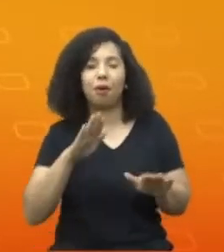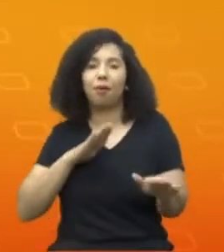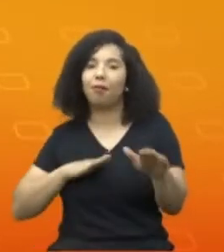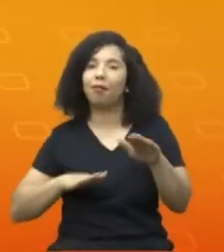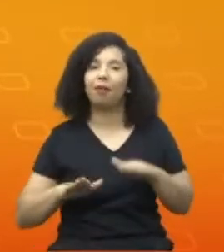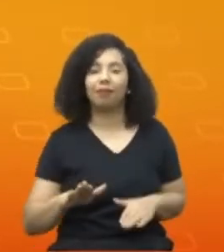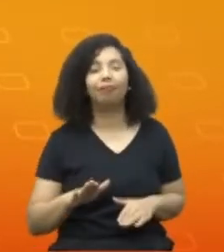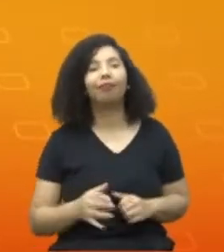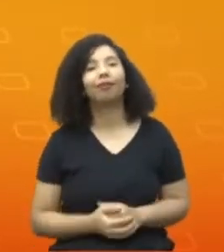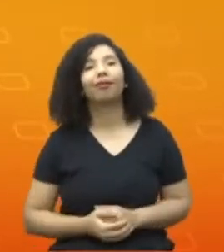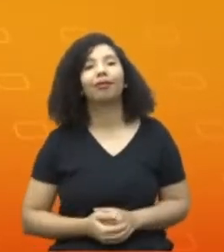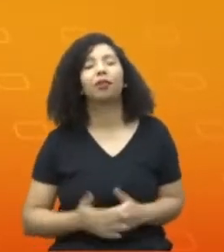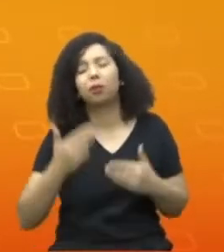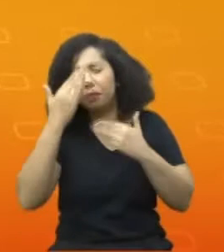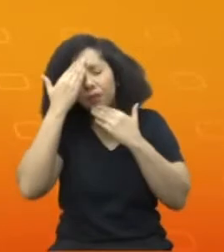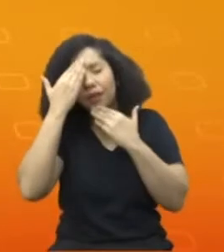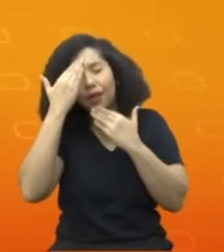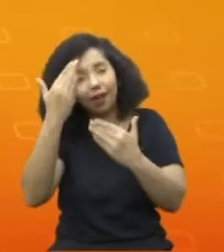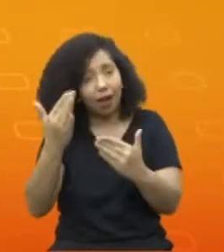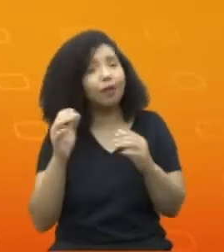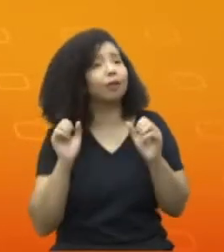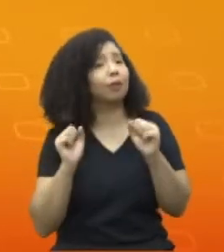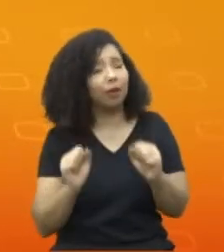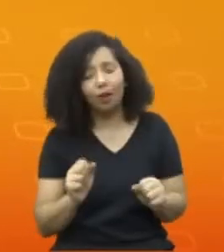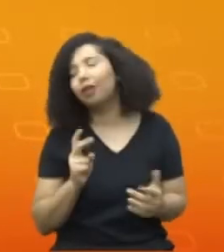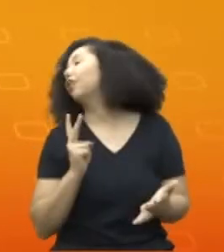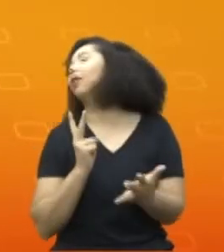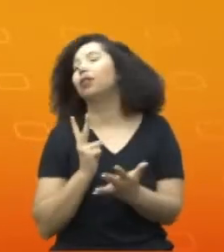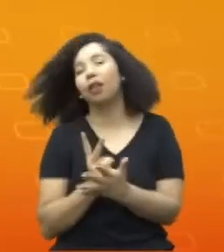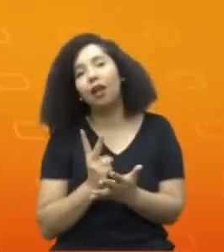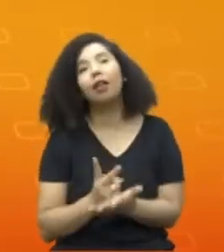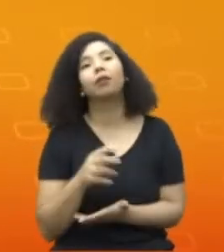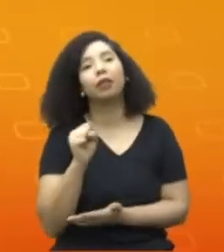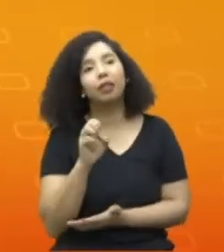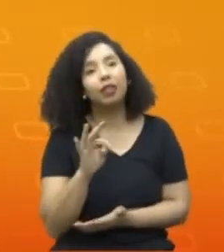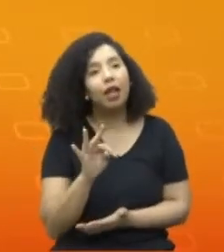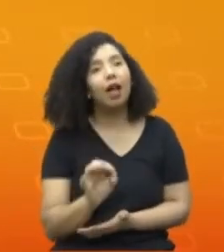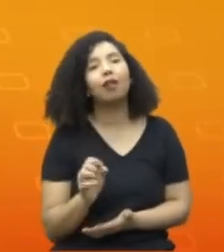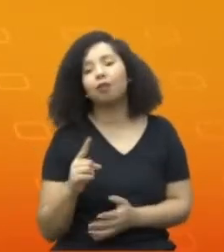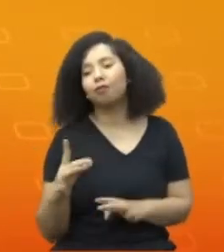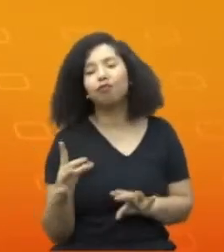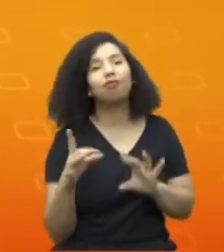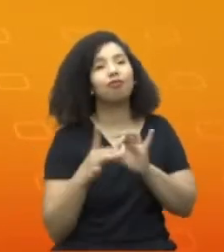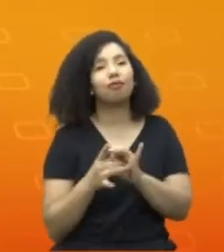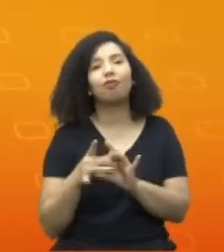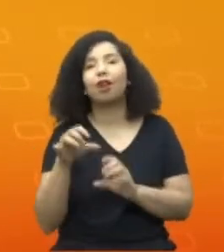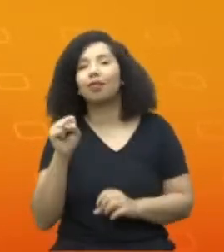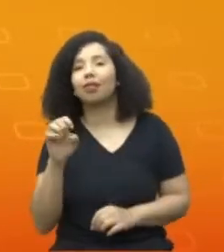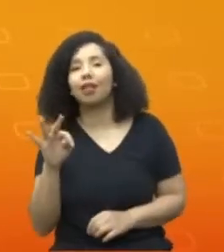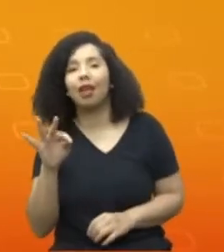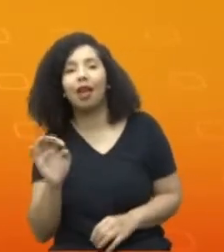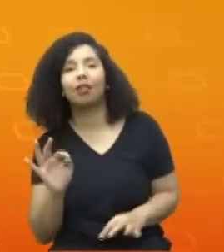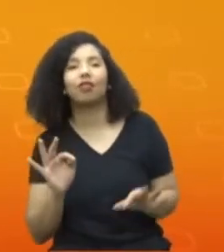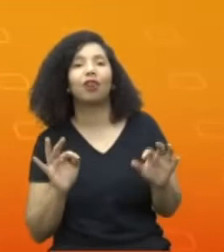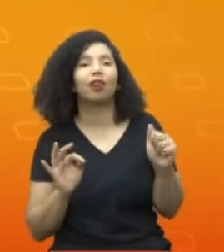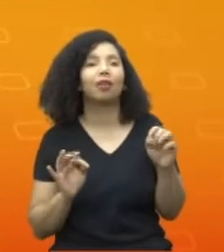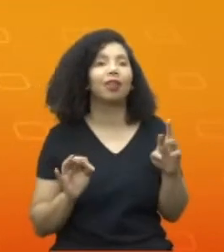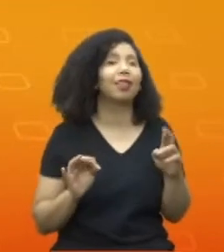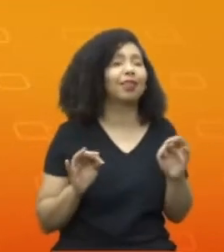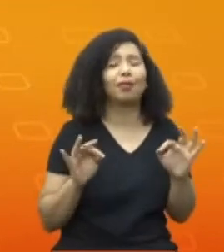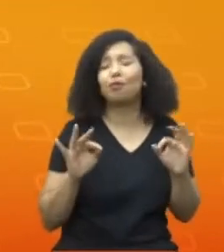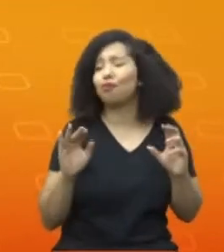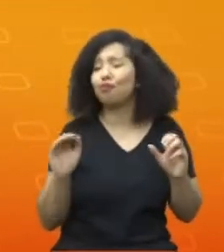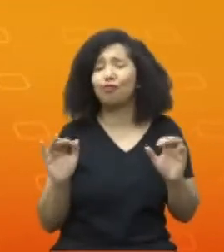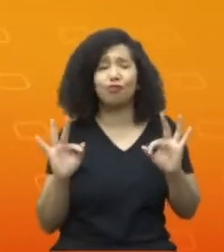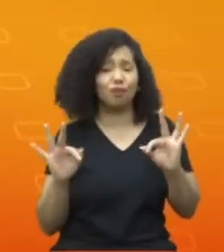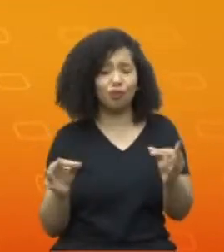Muito obrigado pelas palavras, Márcio, e conte conosco, sim, contamos com a Bratel, a Bratel é a SETE também, a BERT é a SETE, o Fórum é a SETE, nós somos